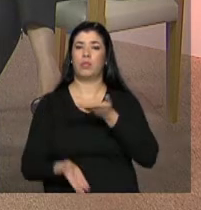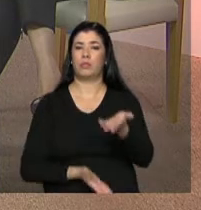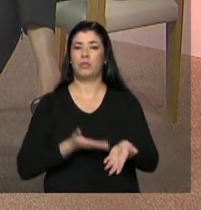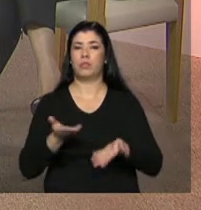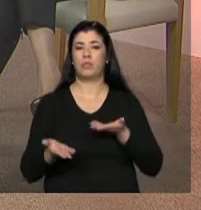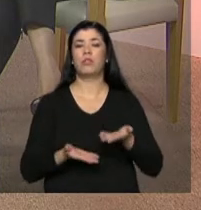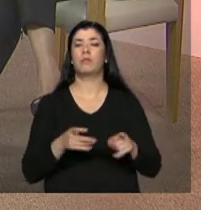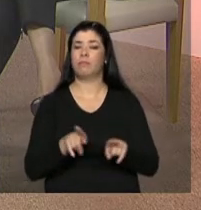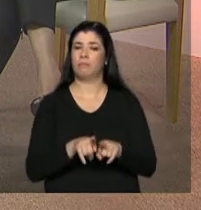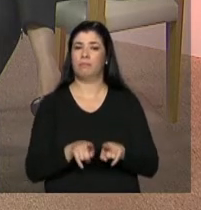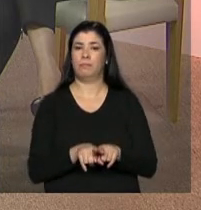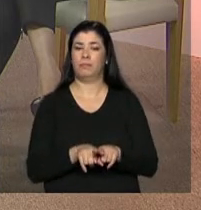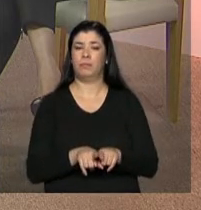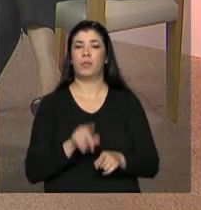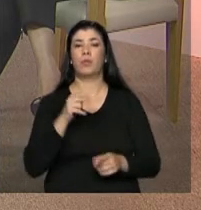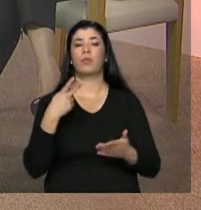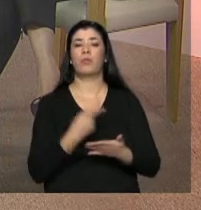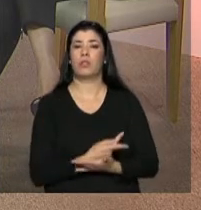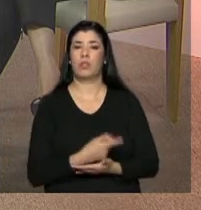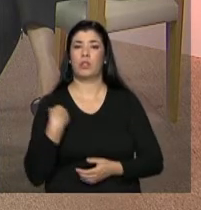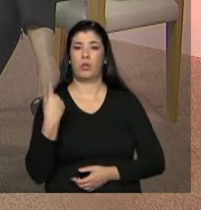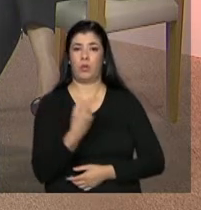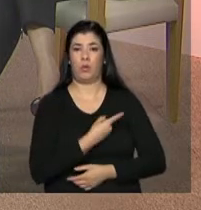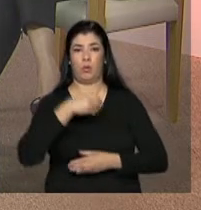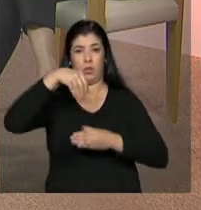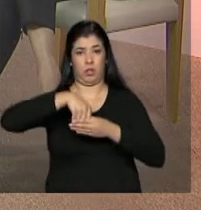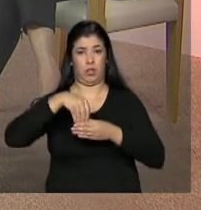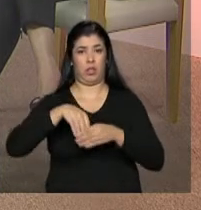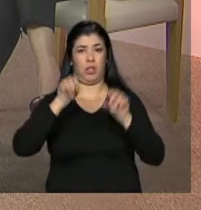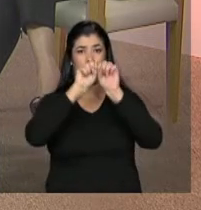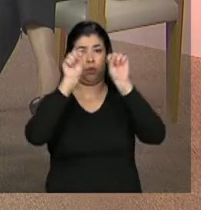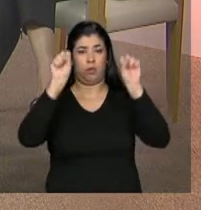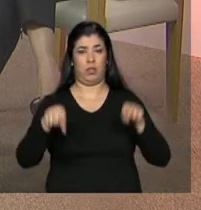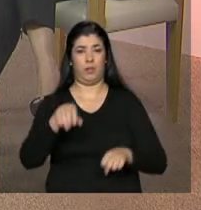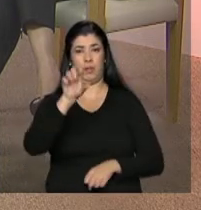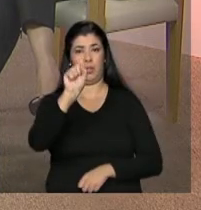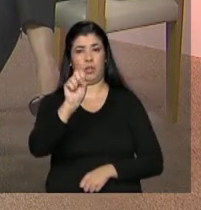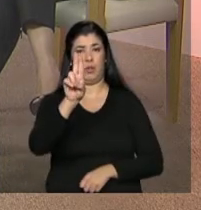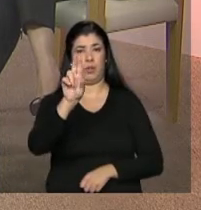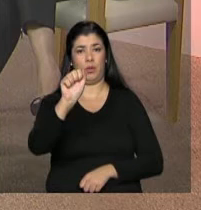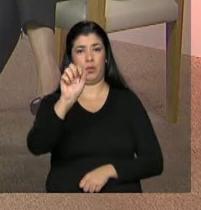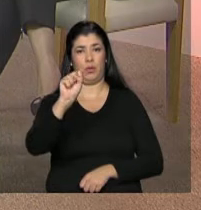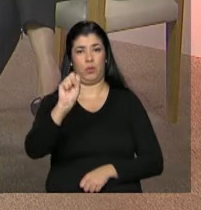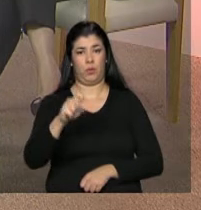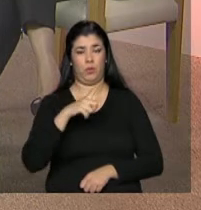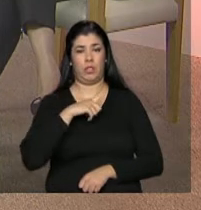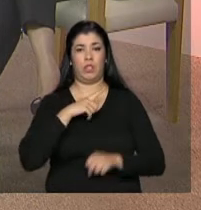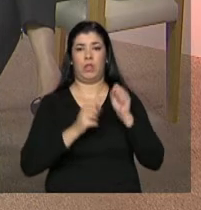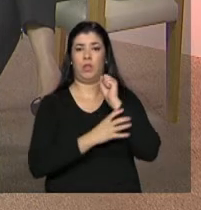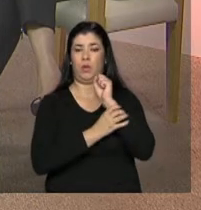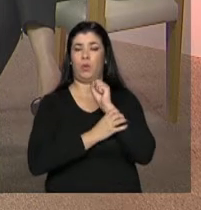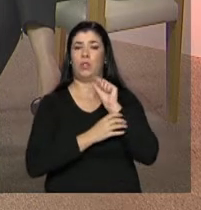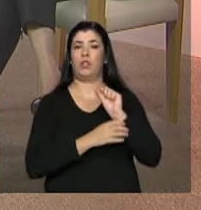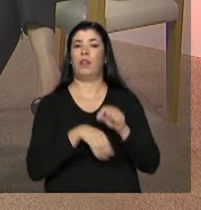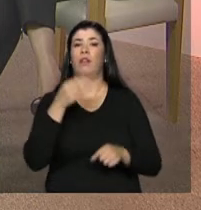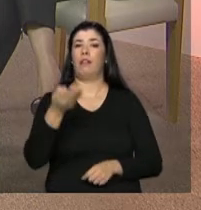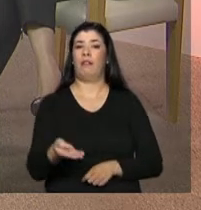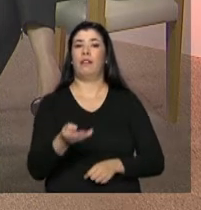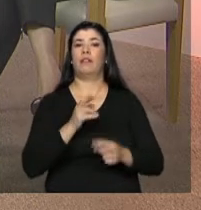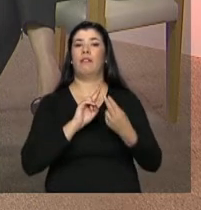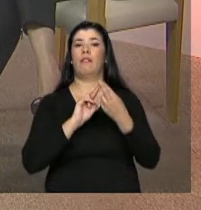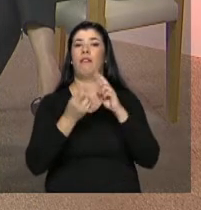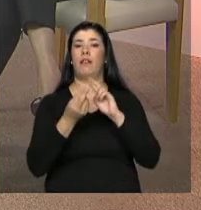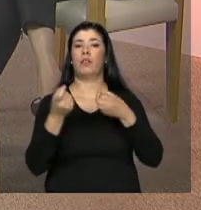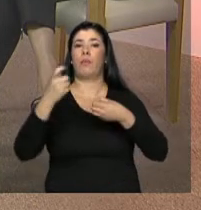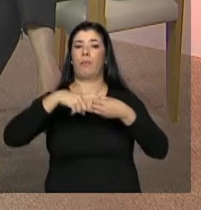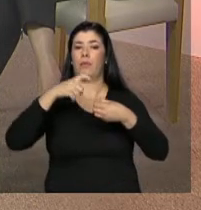solidário. E aí a gente no SUAS foi assegurado que essa rede, ela